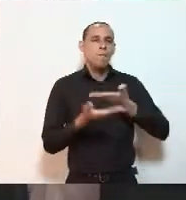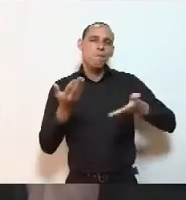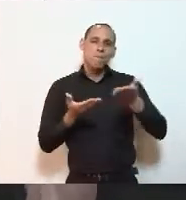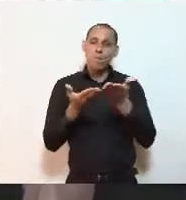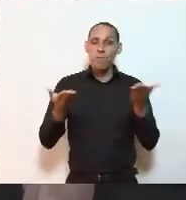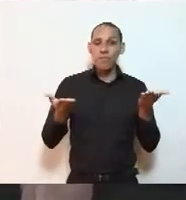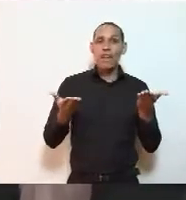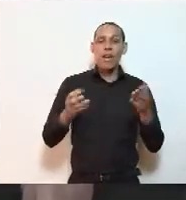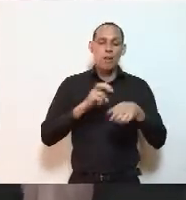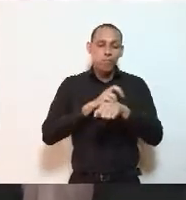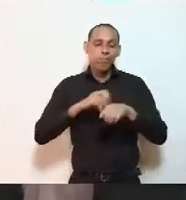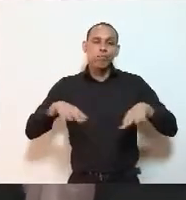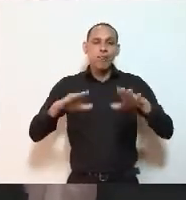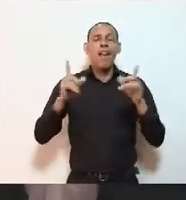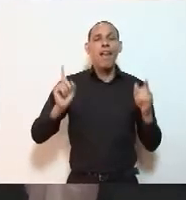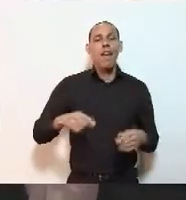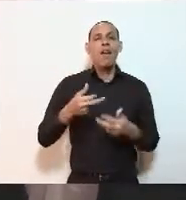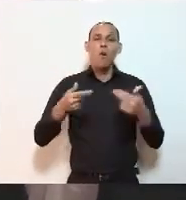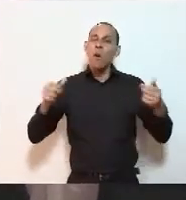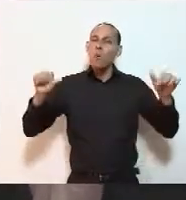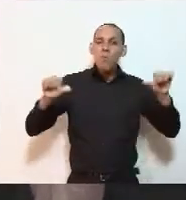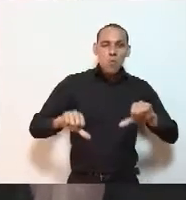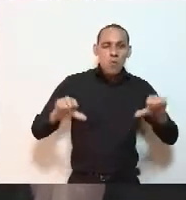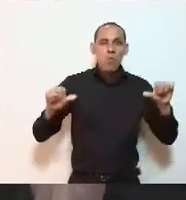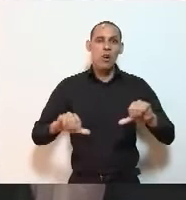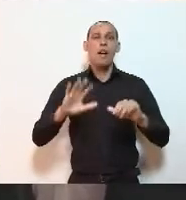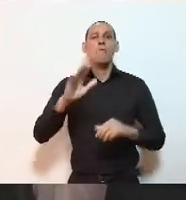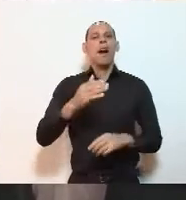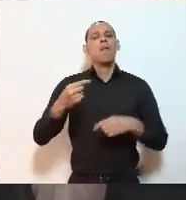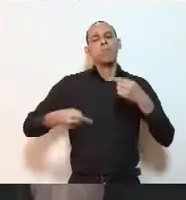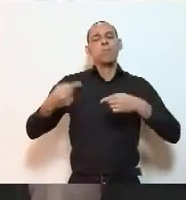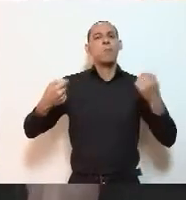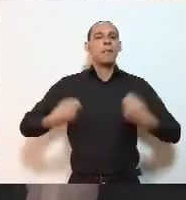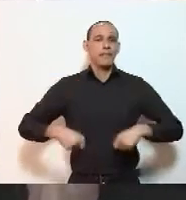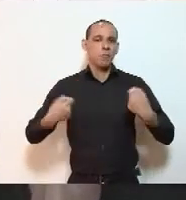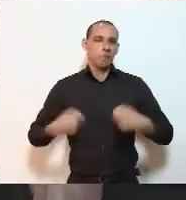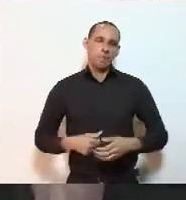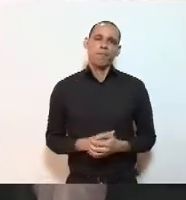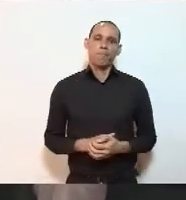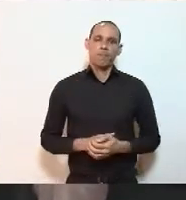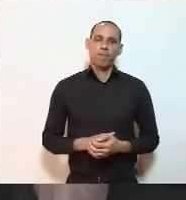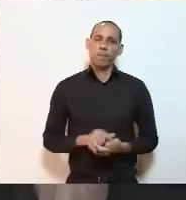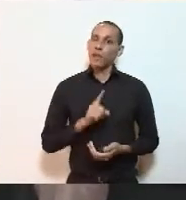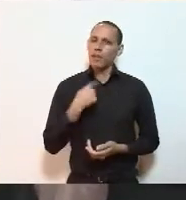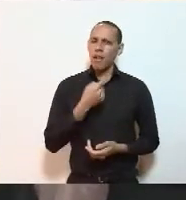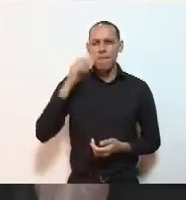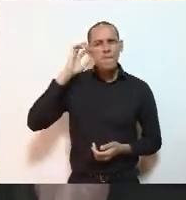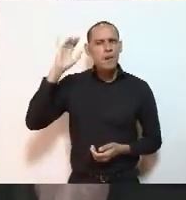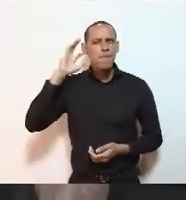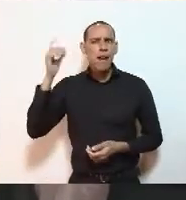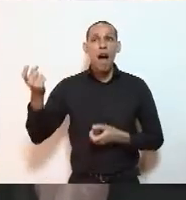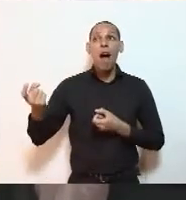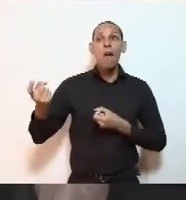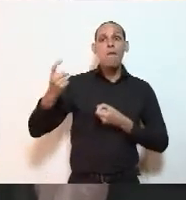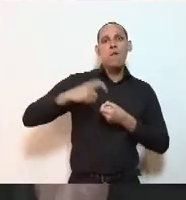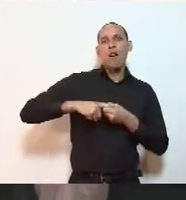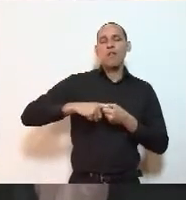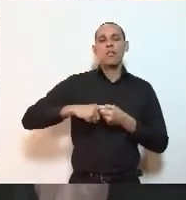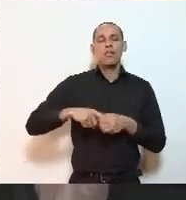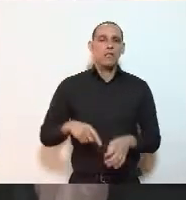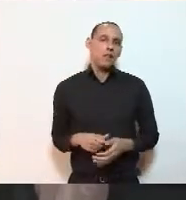como um mal público, o que requer políticas e requer, de fato, se nós pensarmos na recuperação